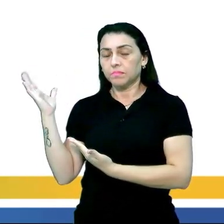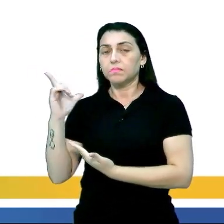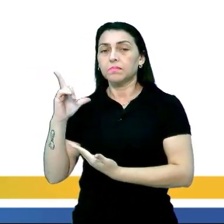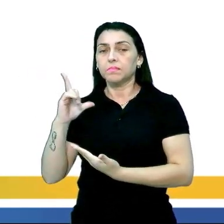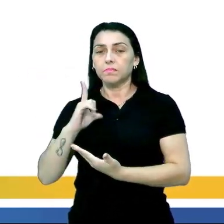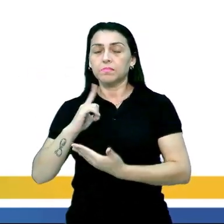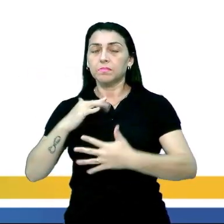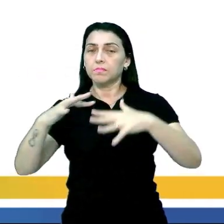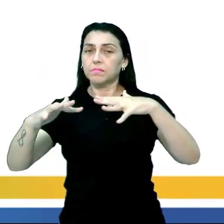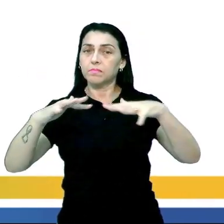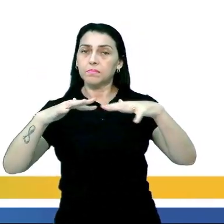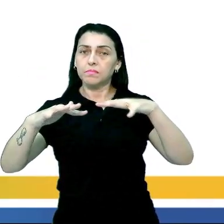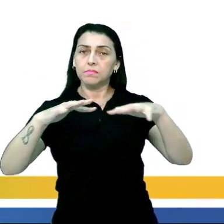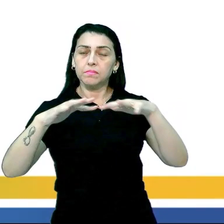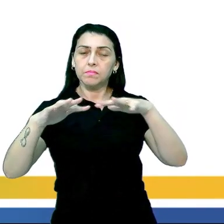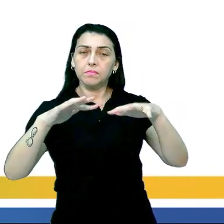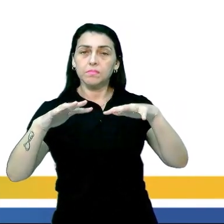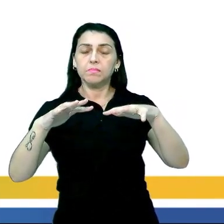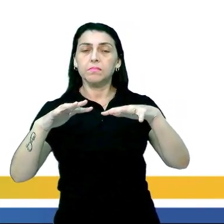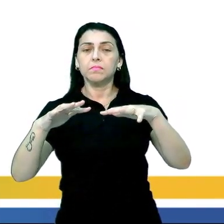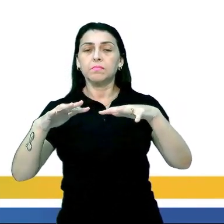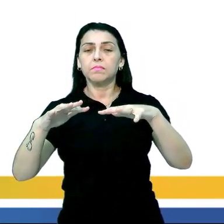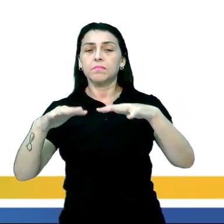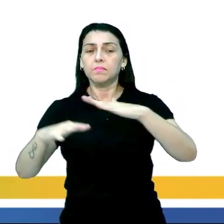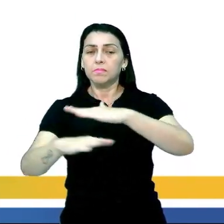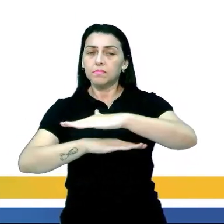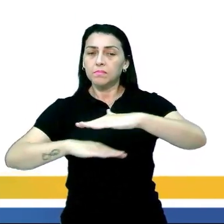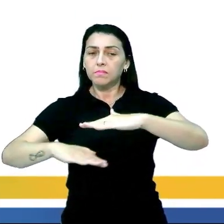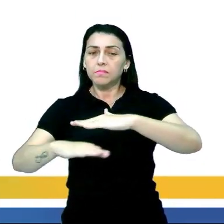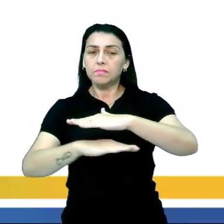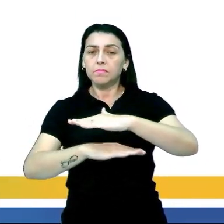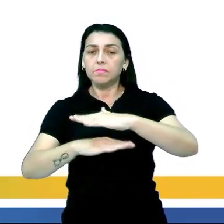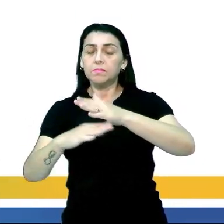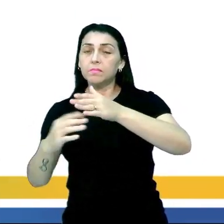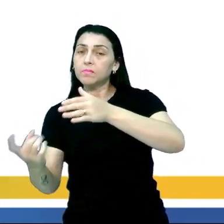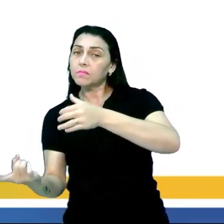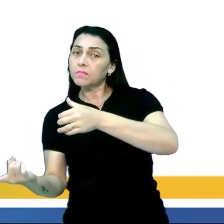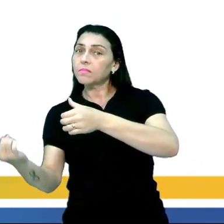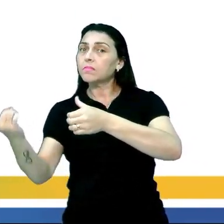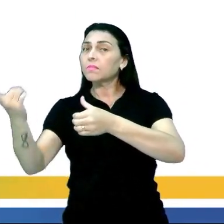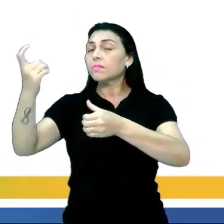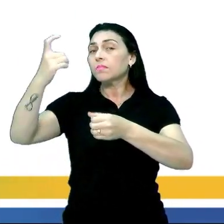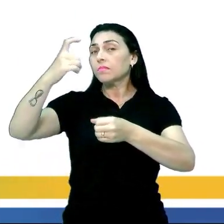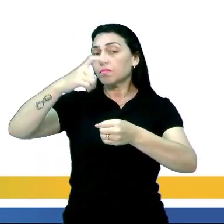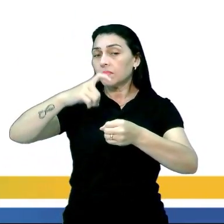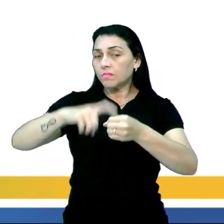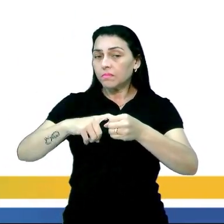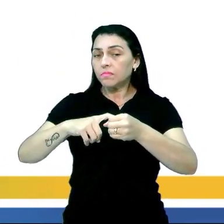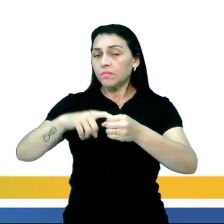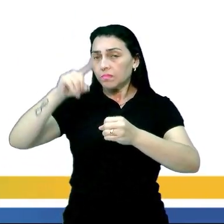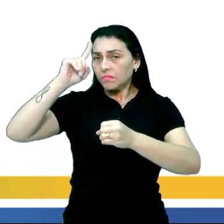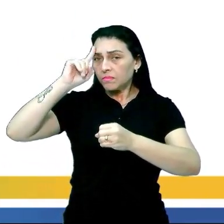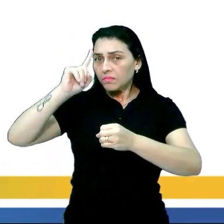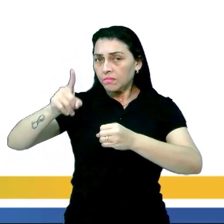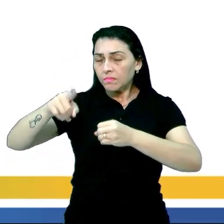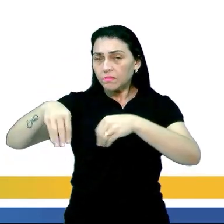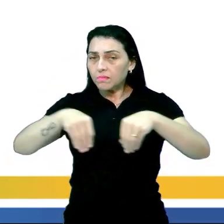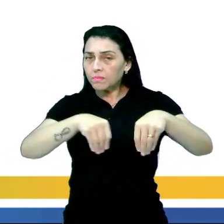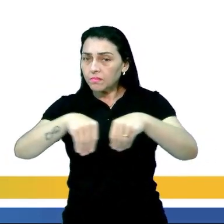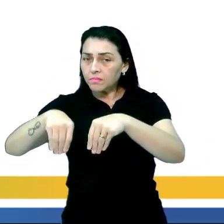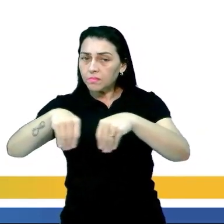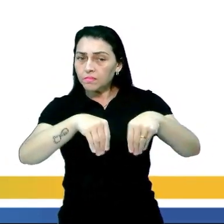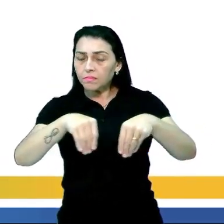movimento, logo abaixo da imagem nós temos o nome dela, o nome dessa